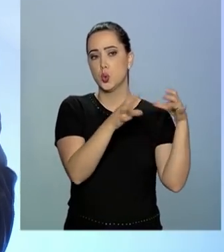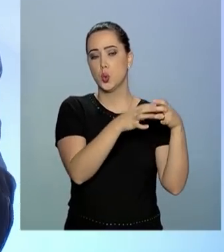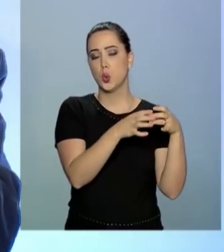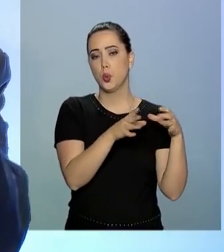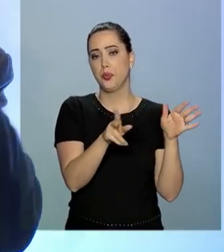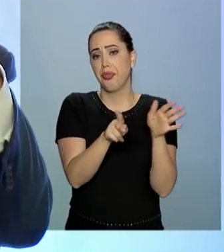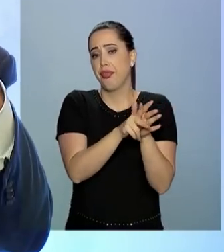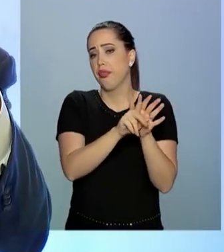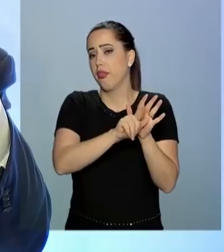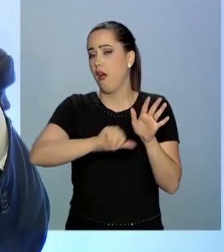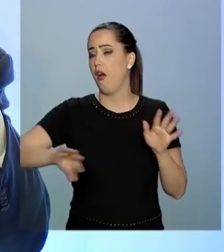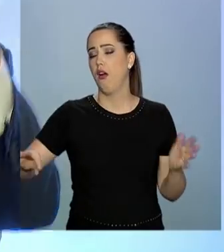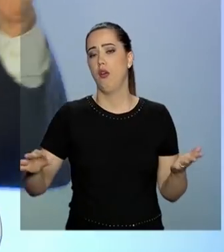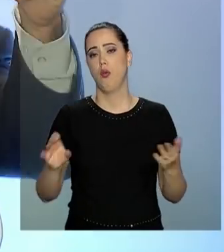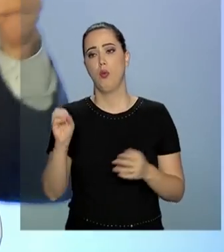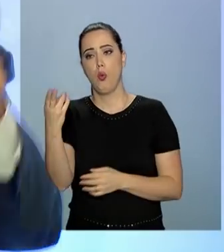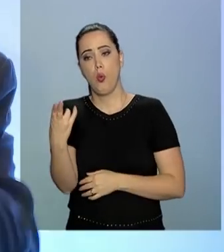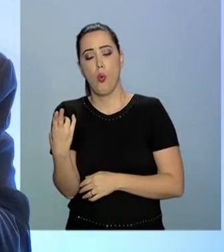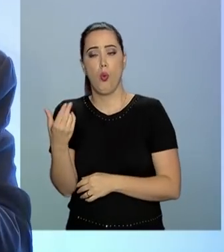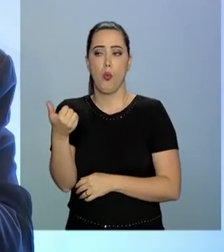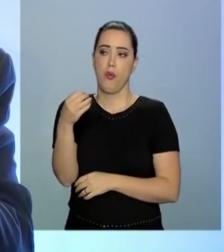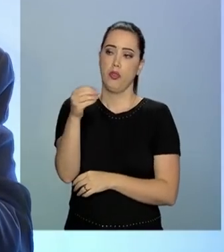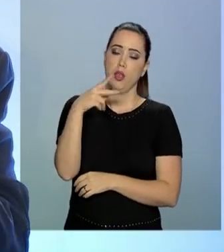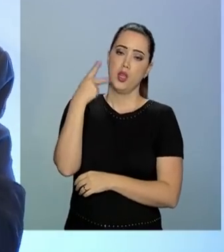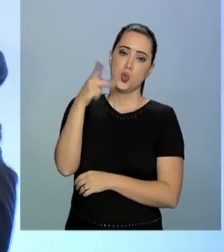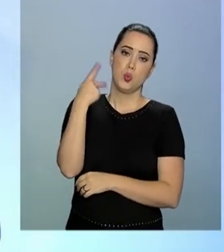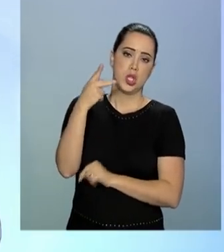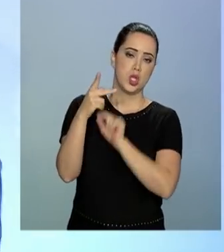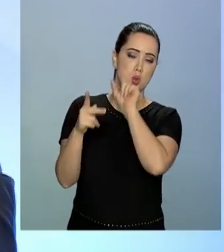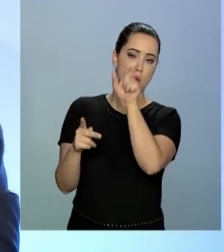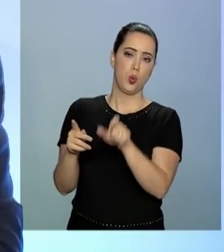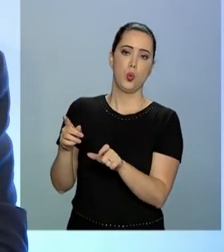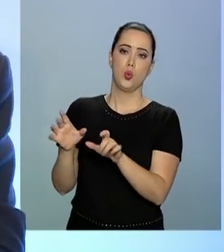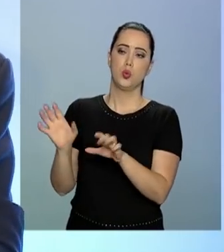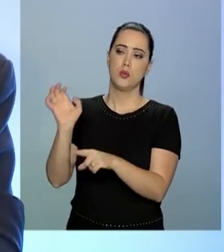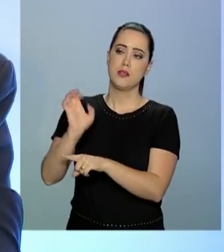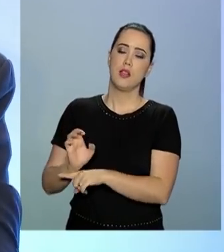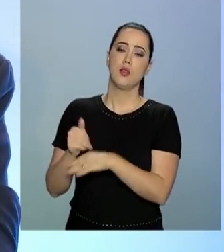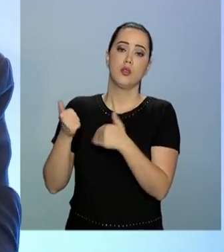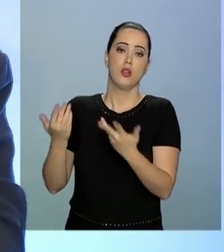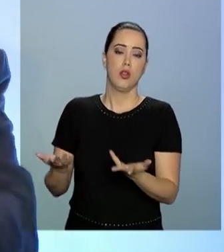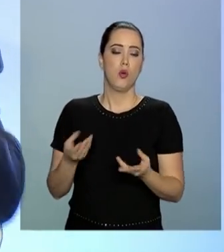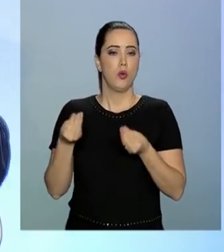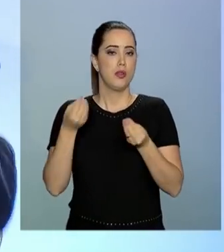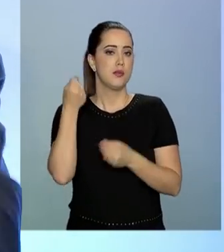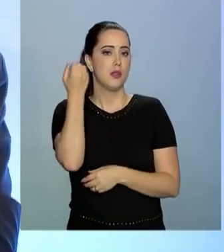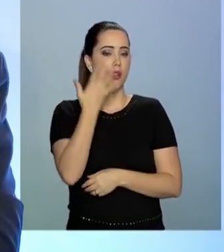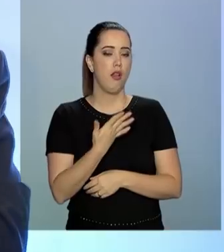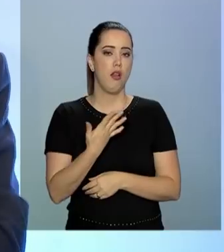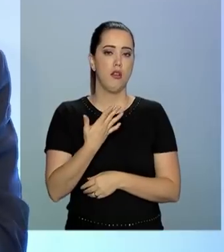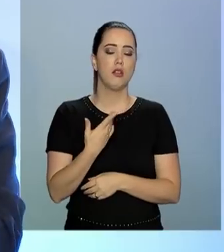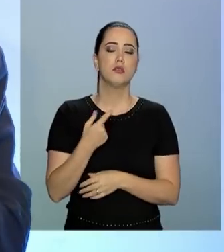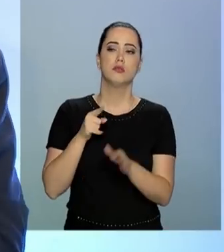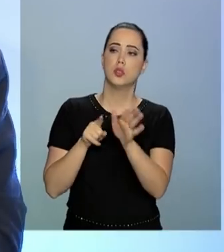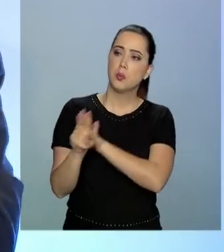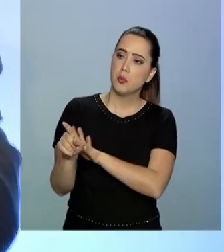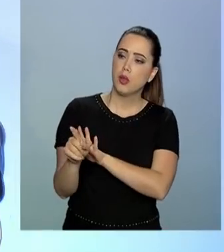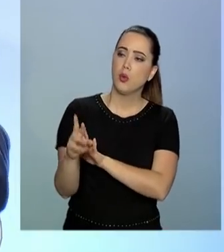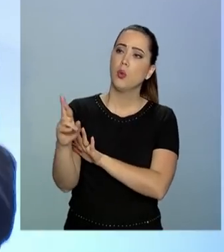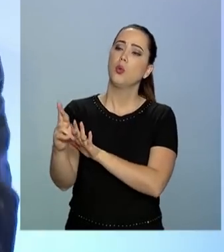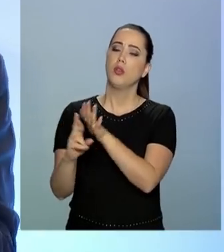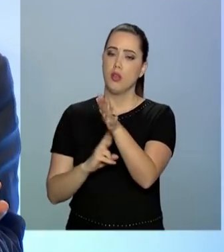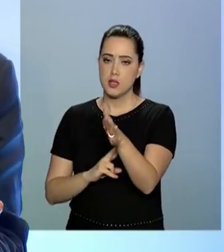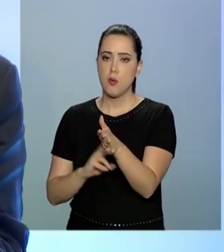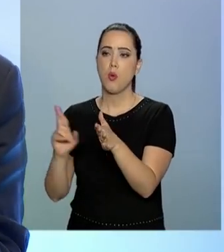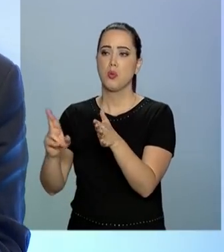tal ou 10 políticos do Estado tal. E ele só vem cá, como é que é esse negócio da Previdência aí exatamente? E eu me disponho a receber